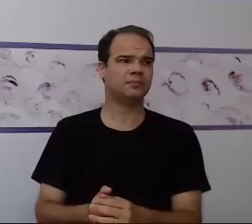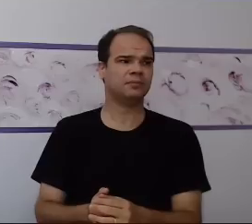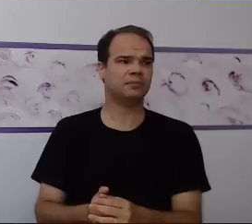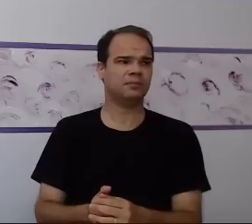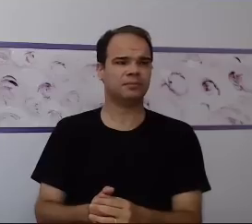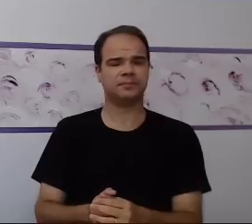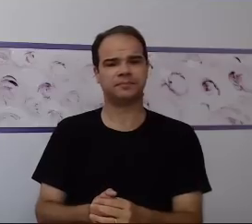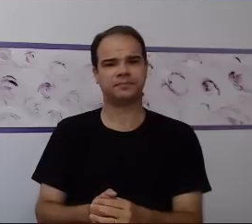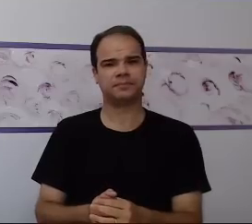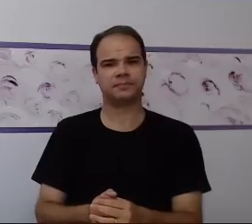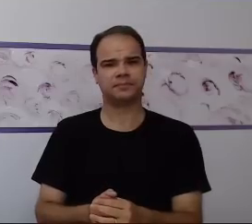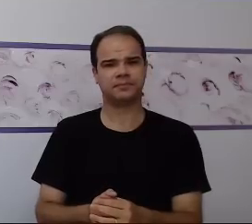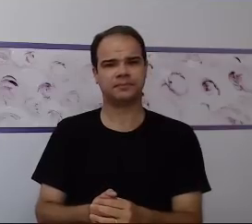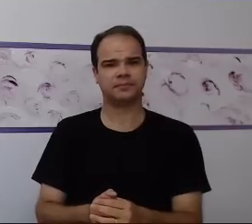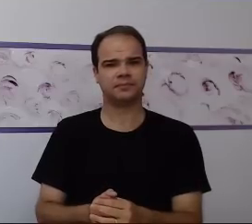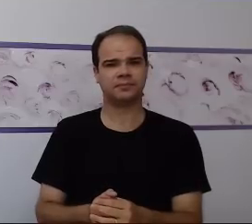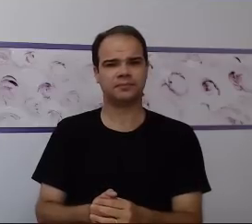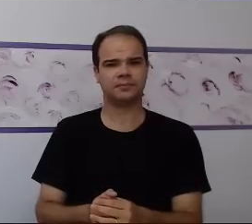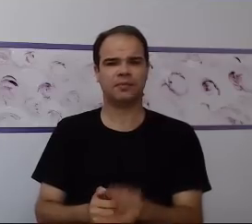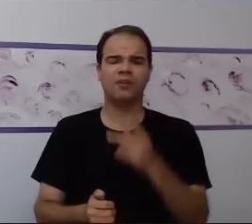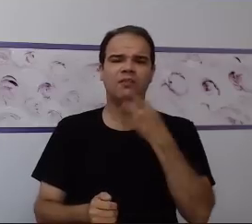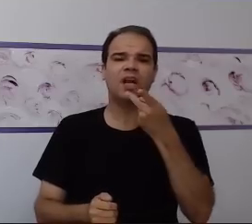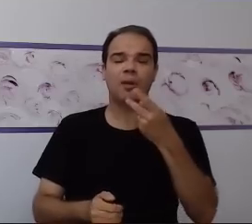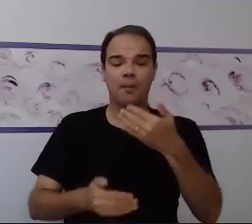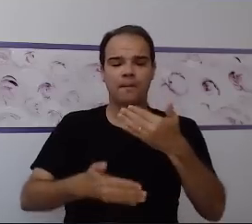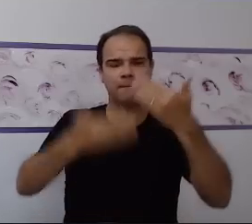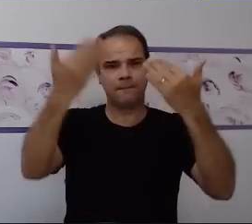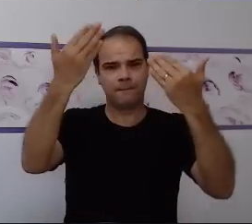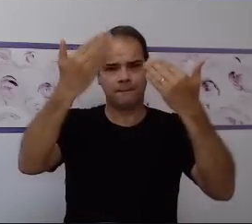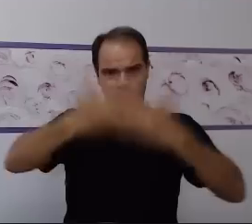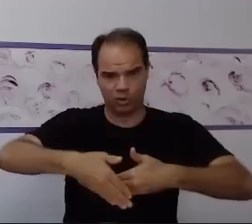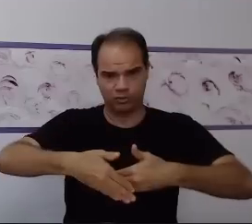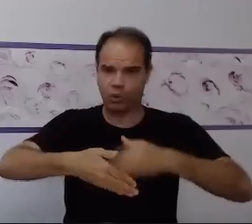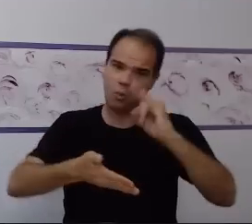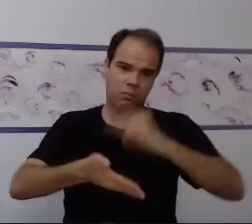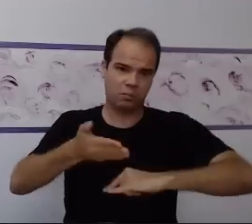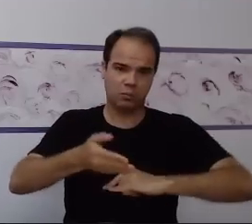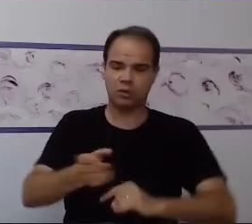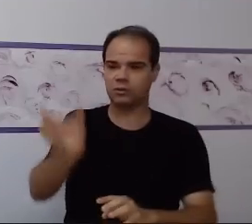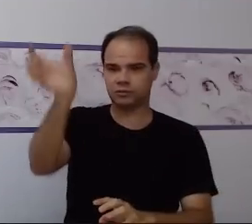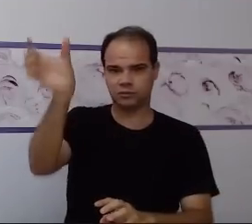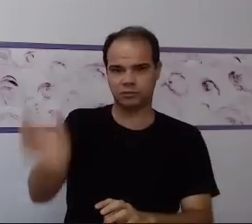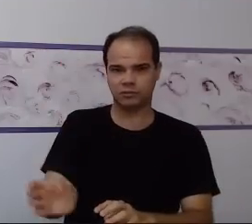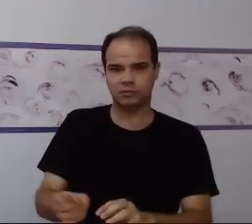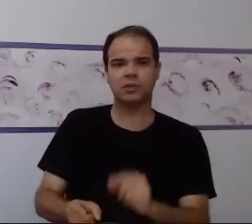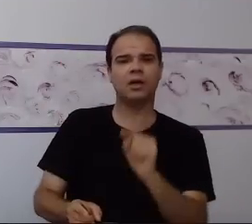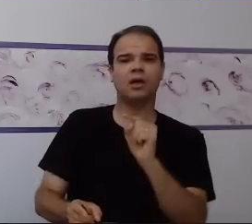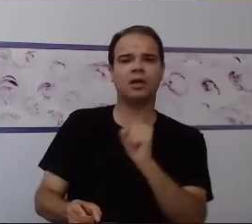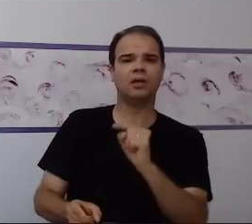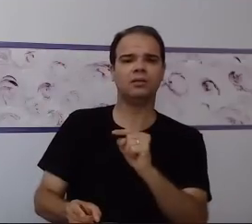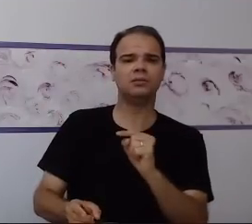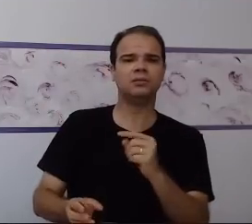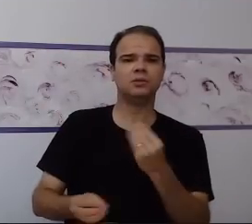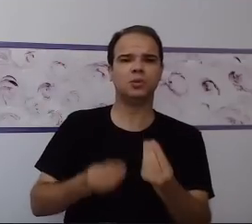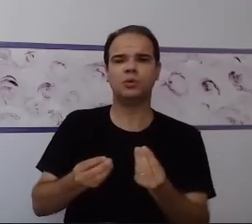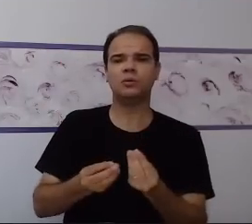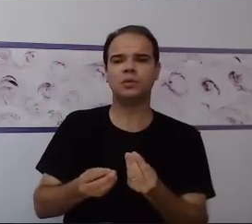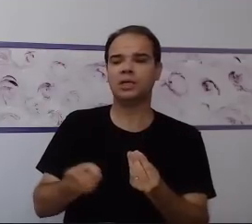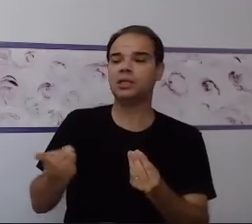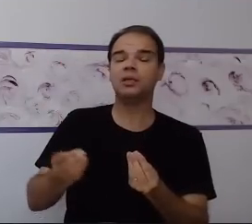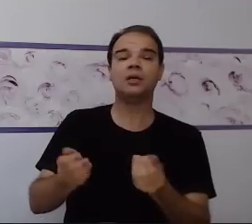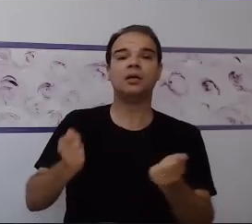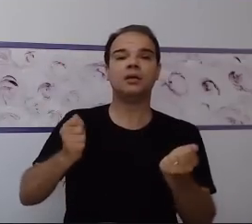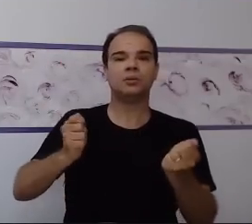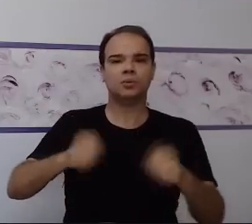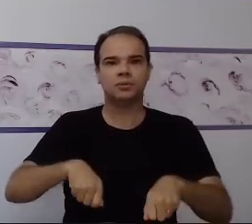quando a gente fala de avaliação individualizada, gente fala de uma avaliação de potencial de cada indivíduo, né?